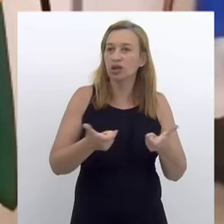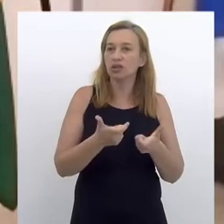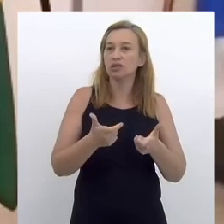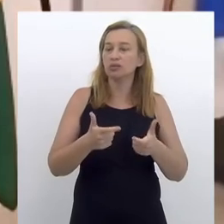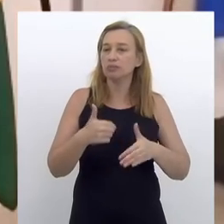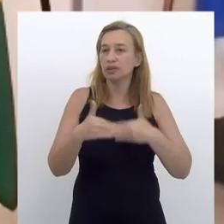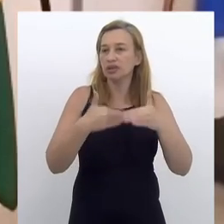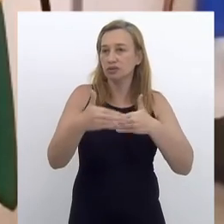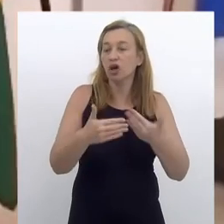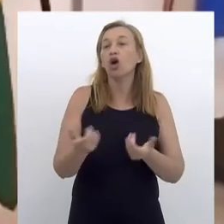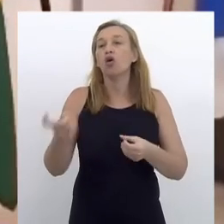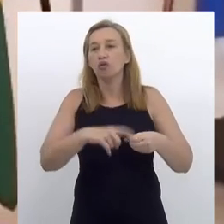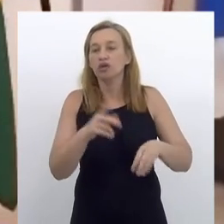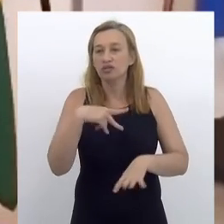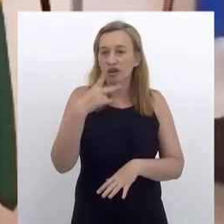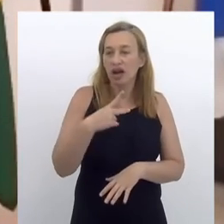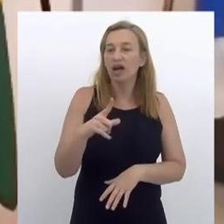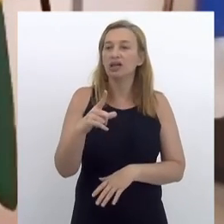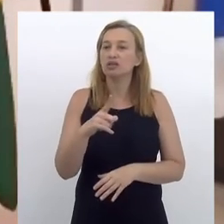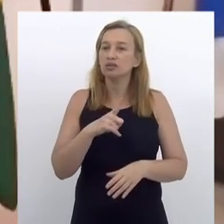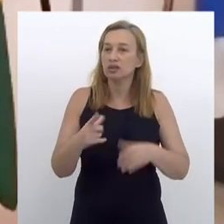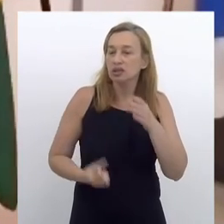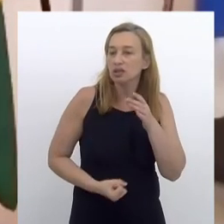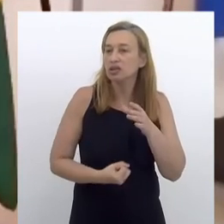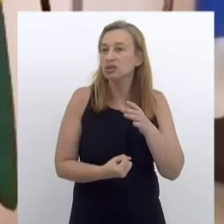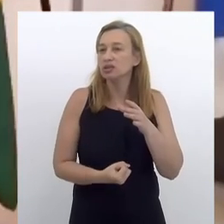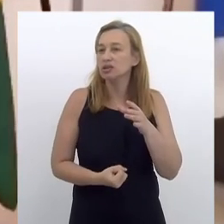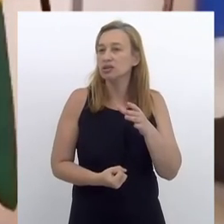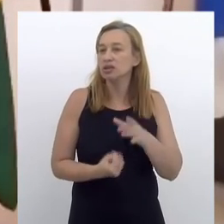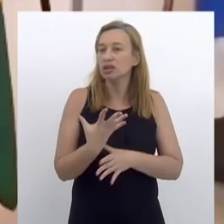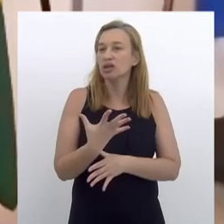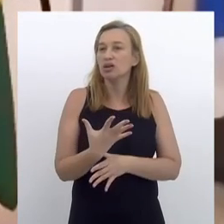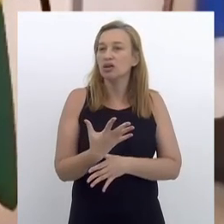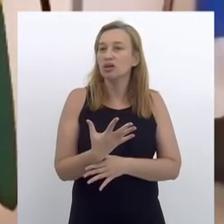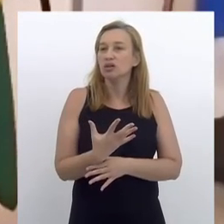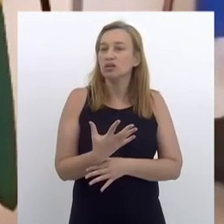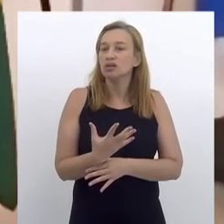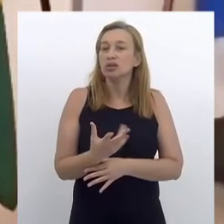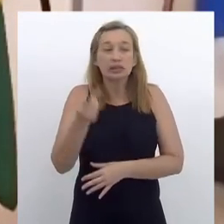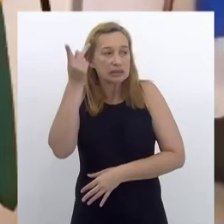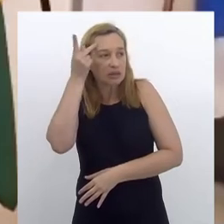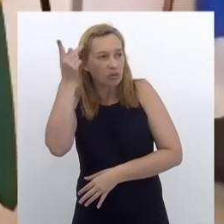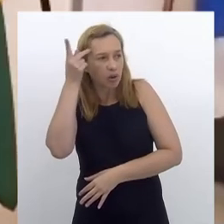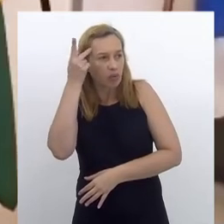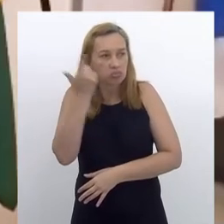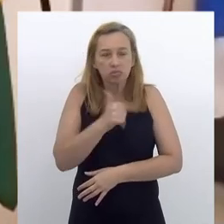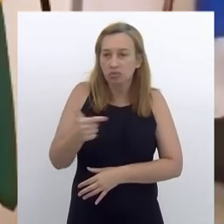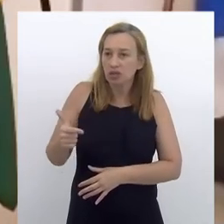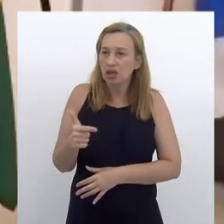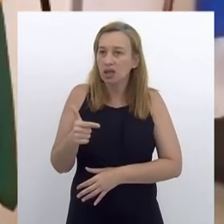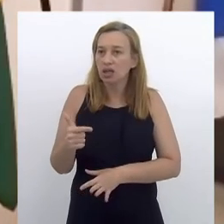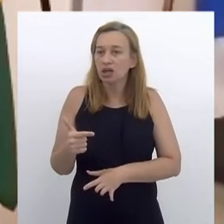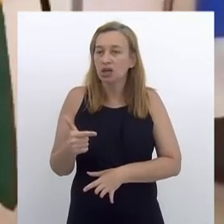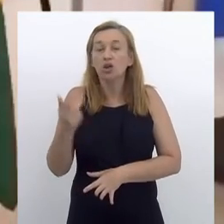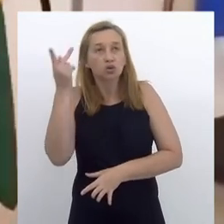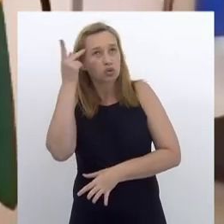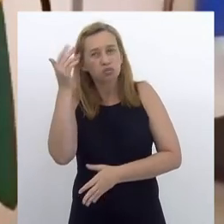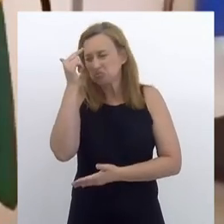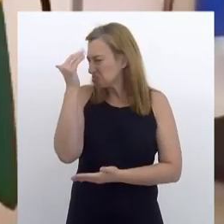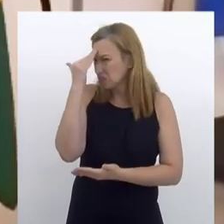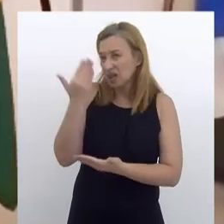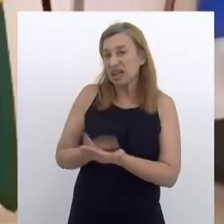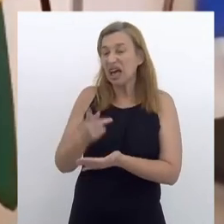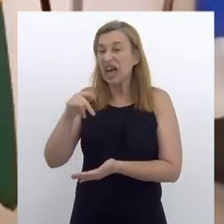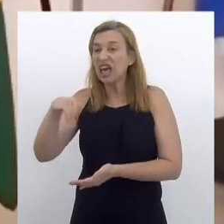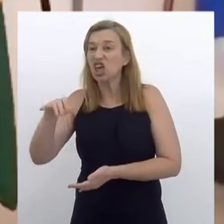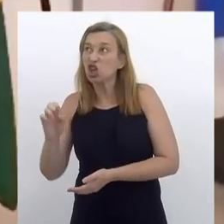mínimo de demanda para viabilizar. Volto a afirmar que nós temos uma condição que São Paulo não tem, São